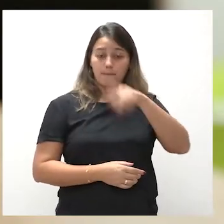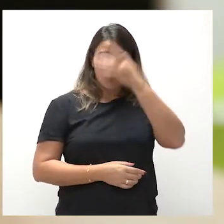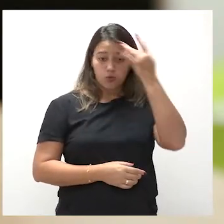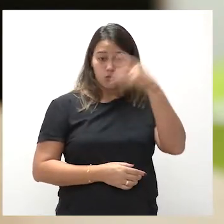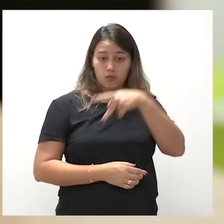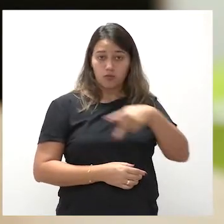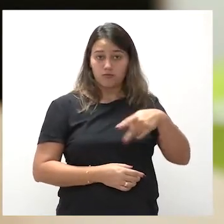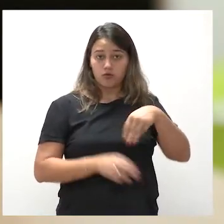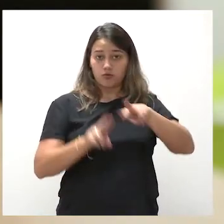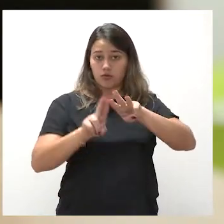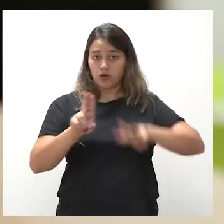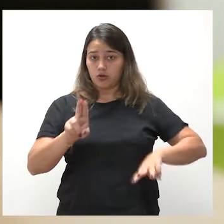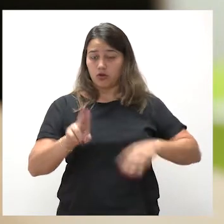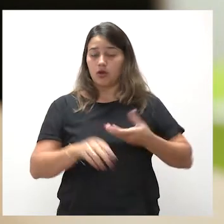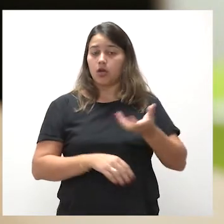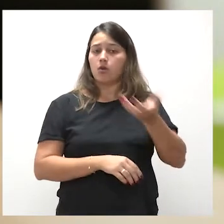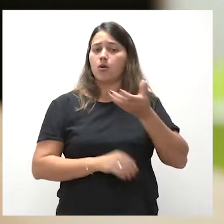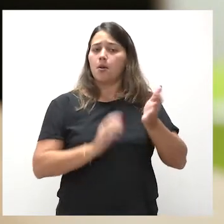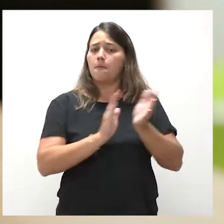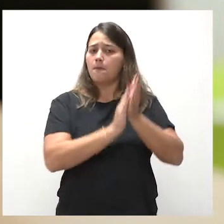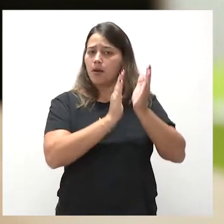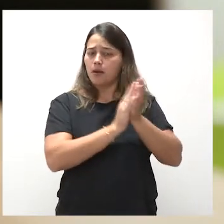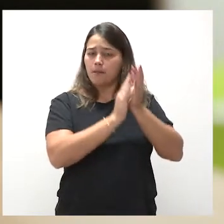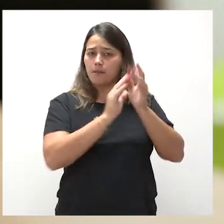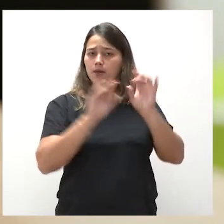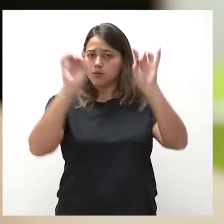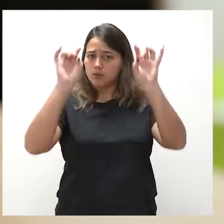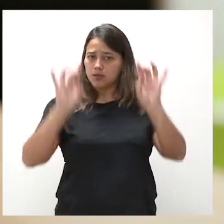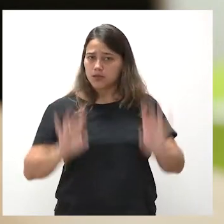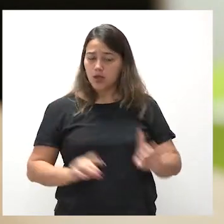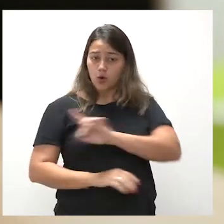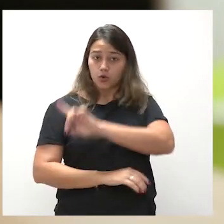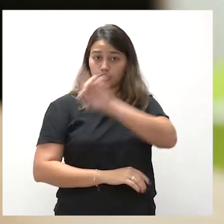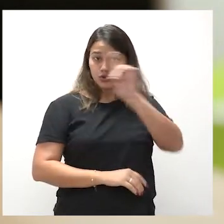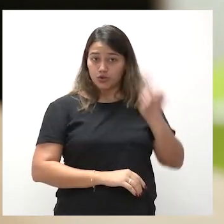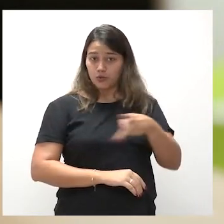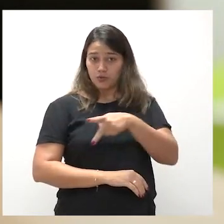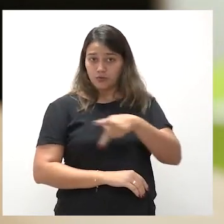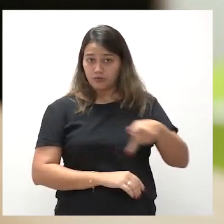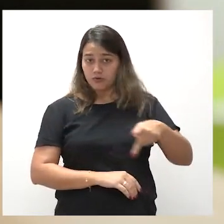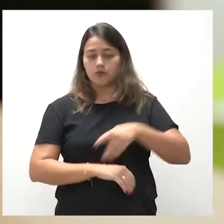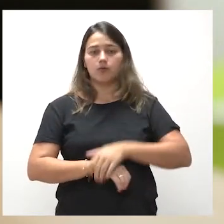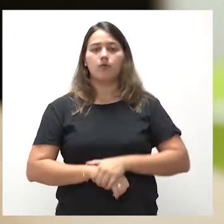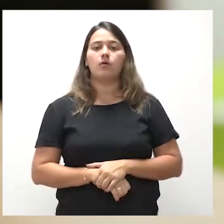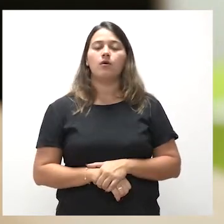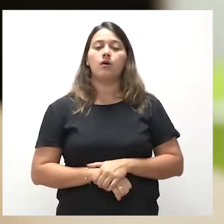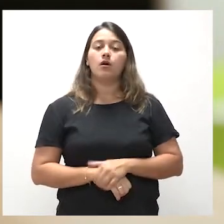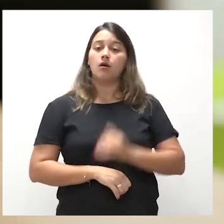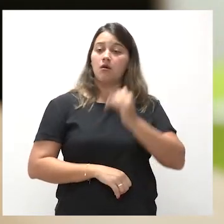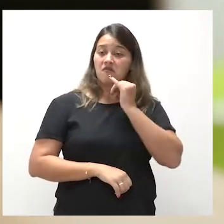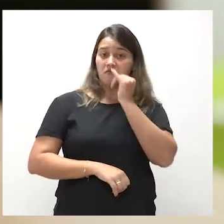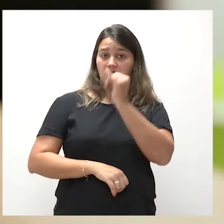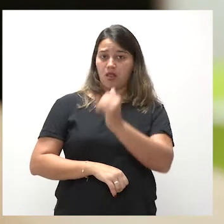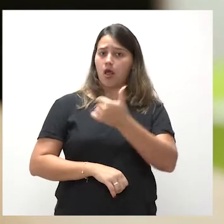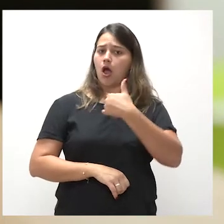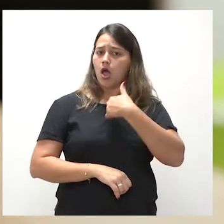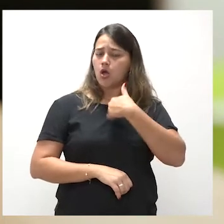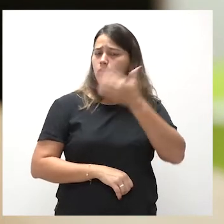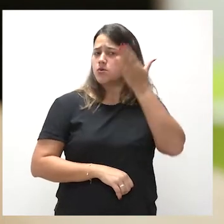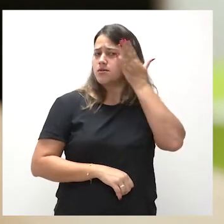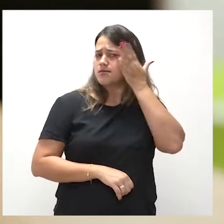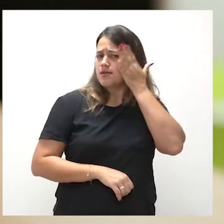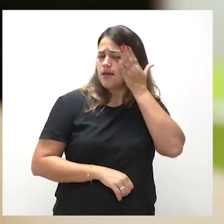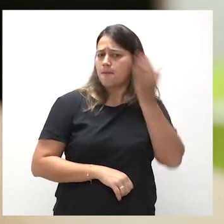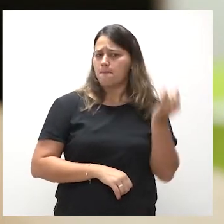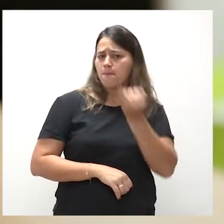aos nossos professores da UCB, eu quero dar um parabéns especial pelo dia do professor. é dizer que eu